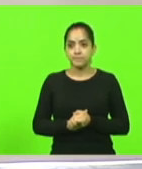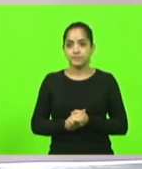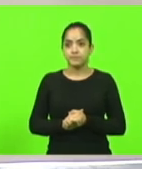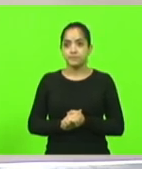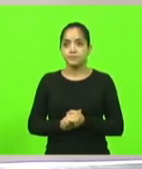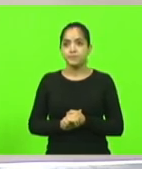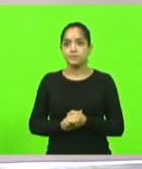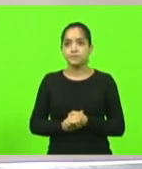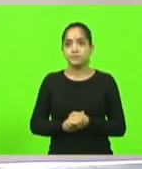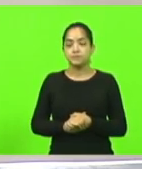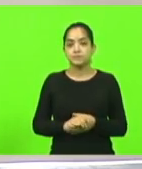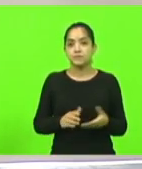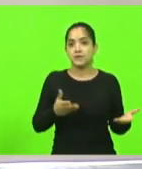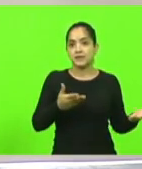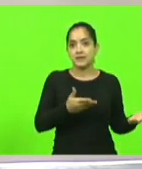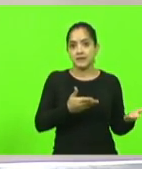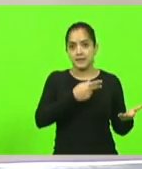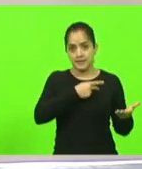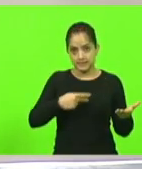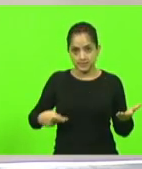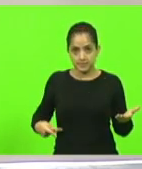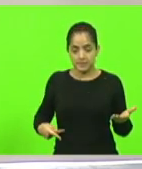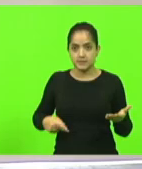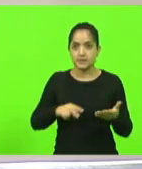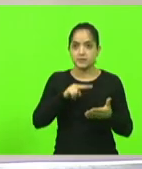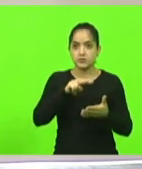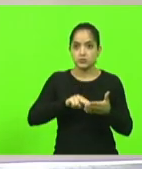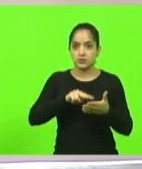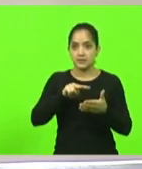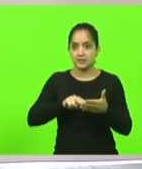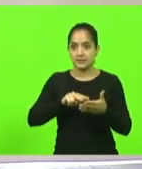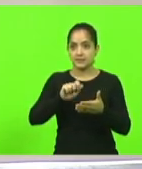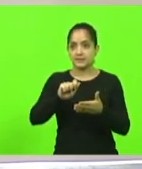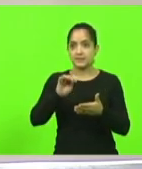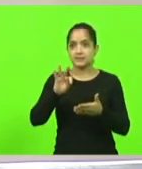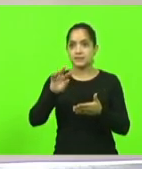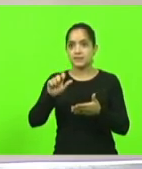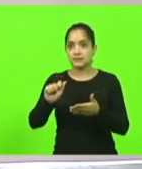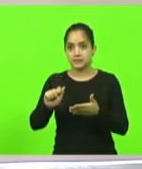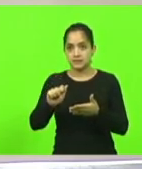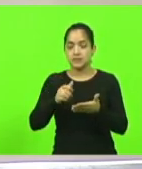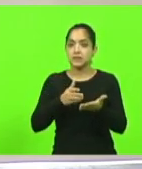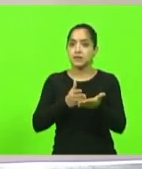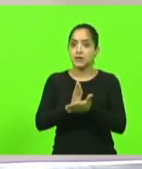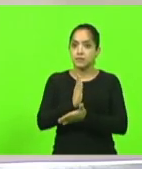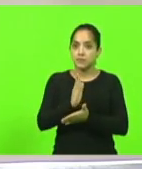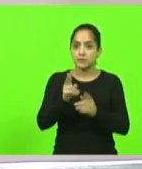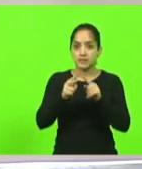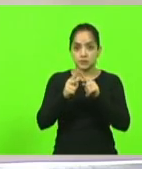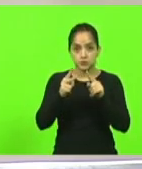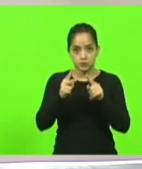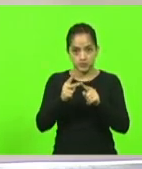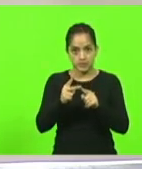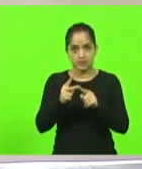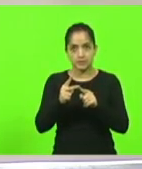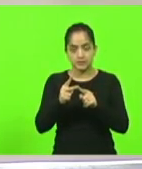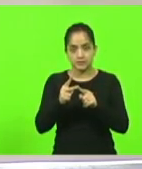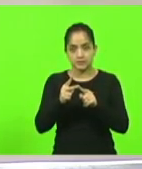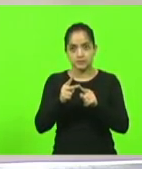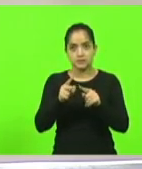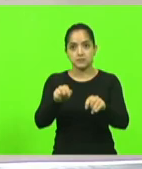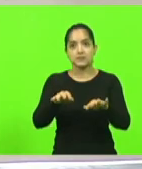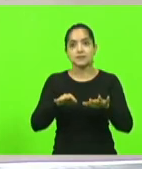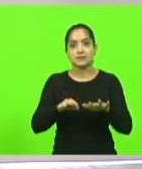Esta presidência dá por lidas e aprovadas as duas atas das